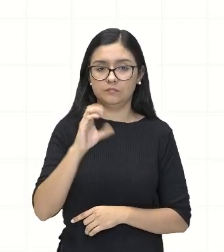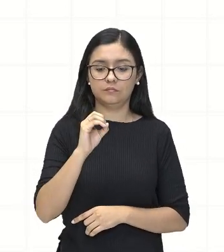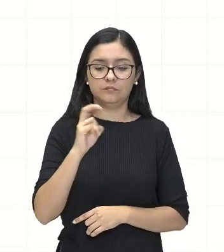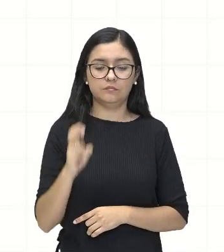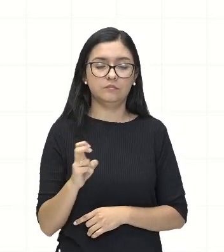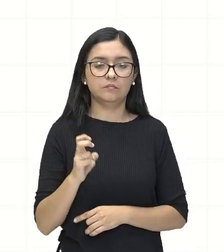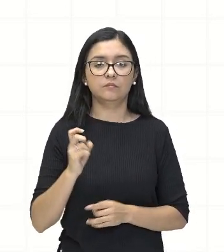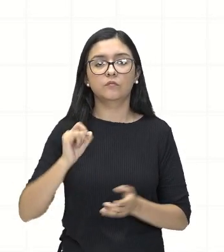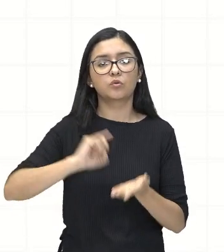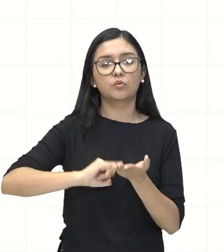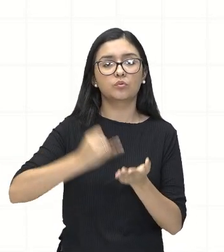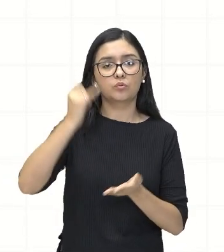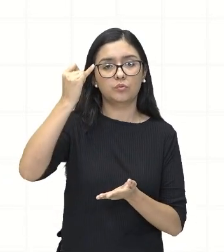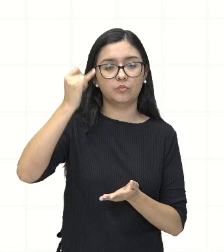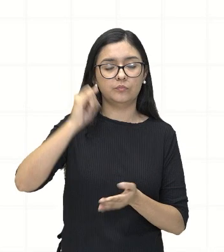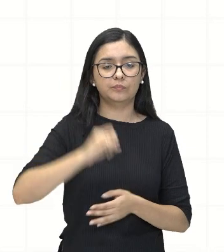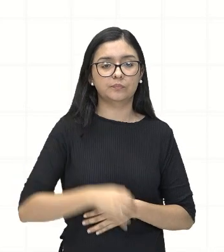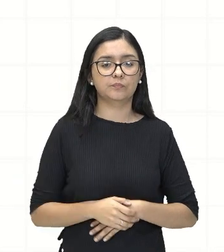o que que a gente vai lembrar,